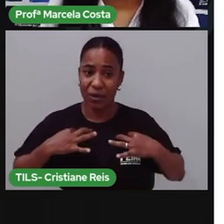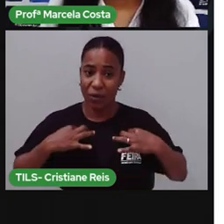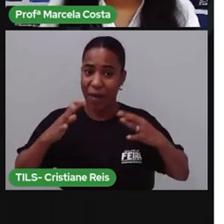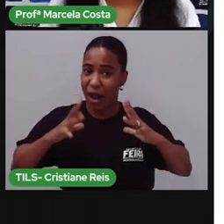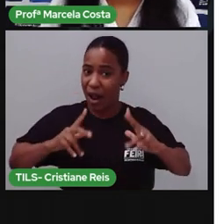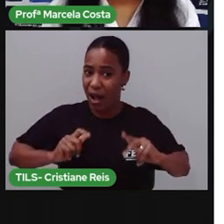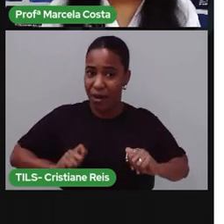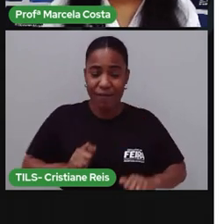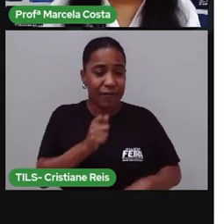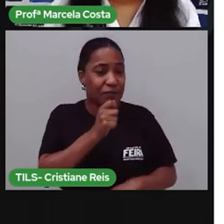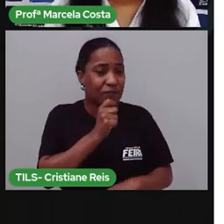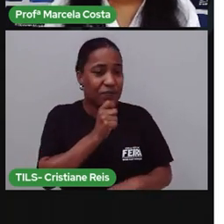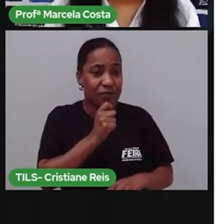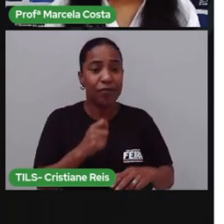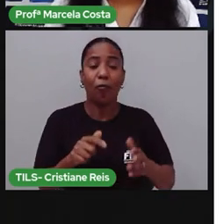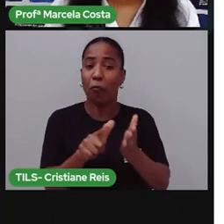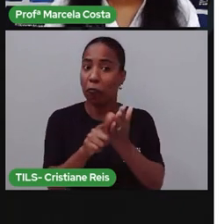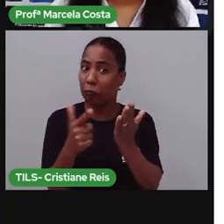limpas.